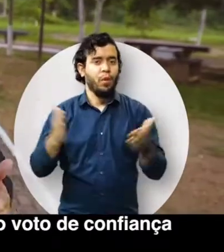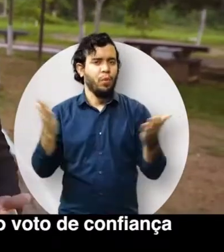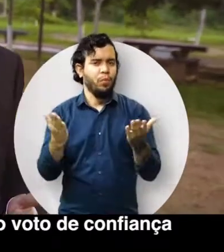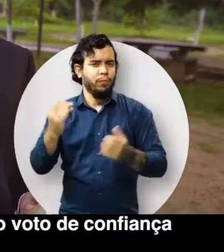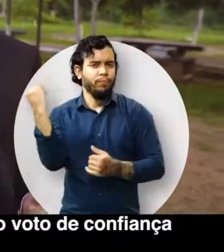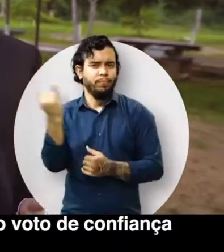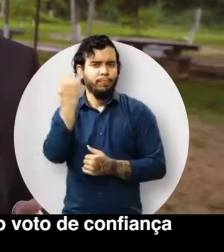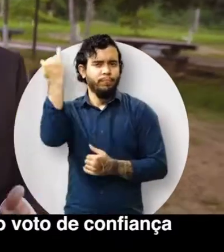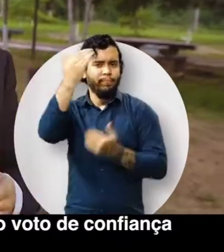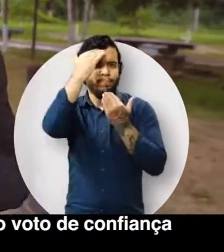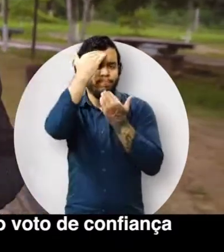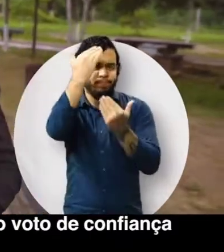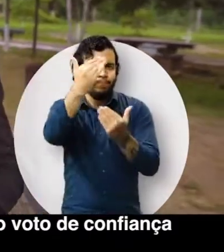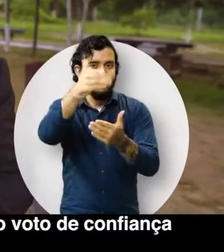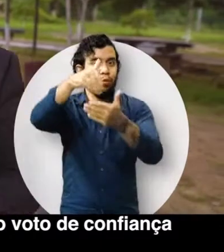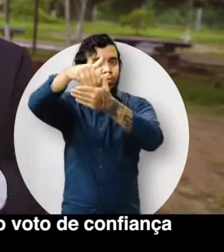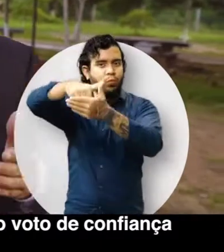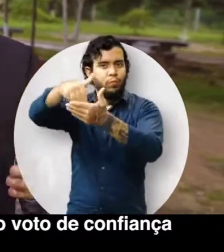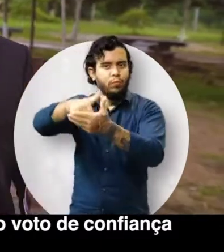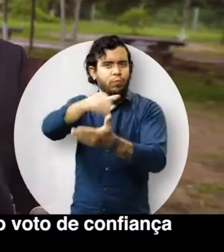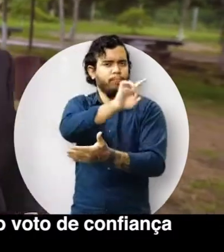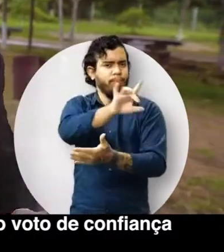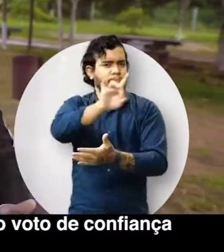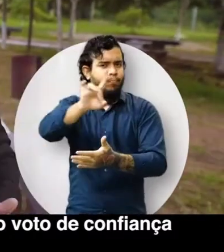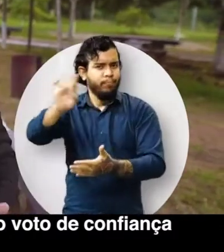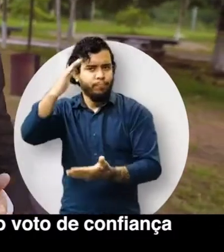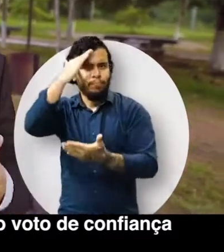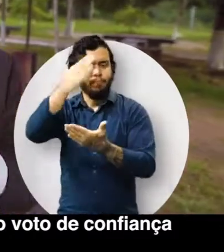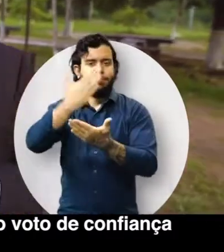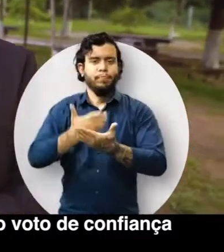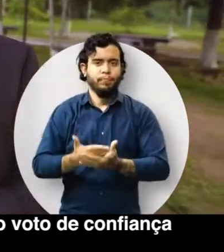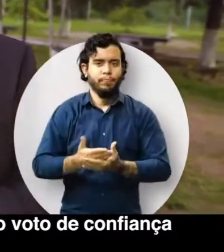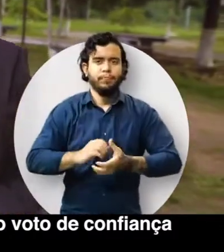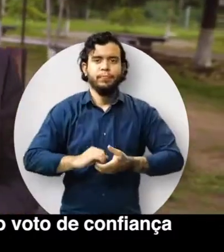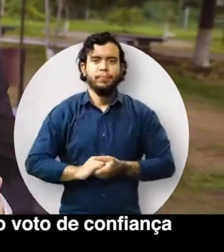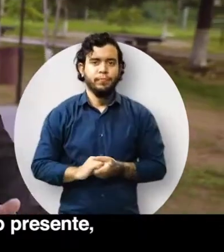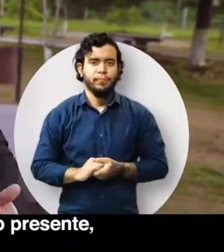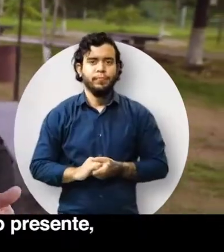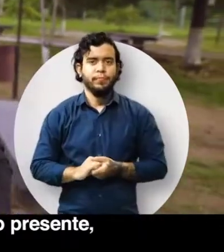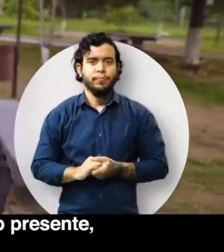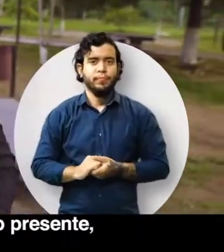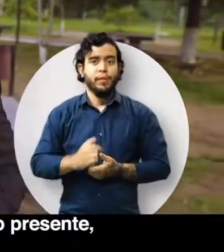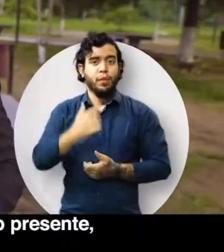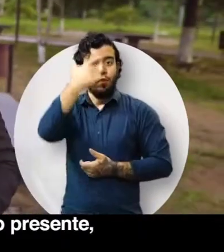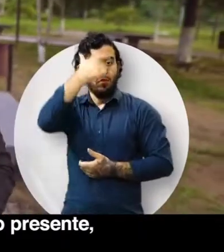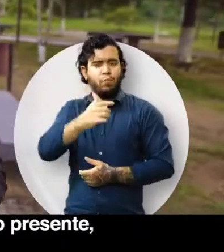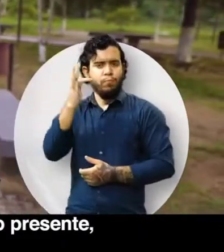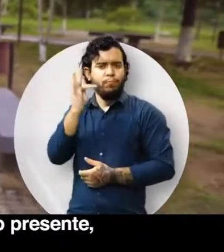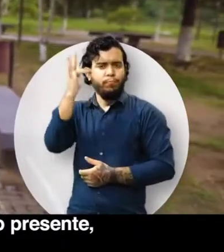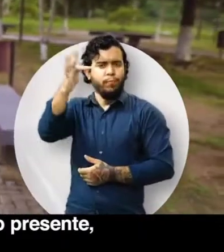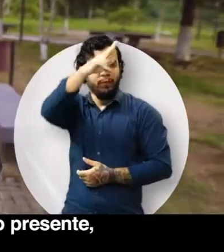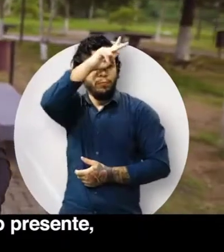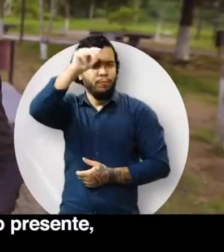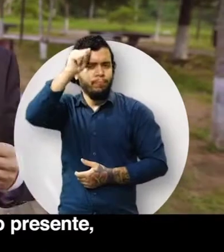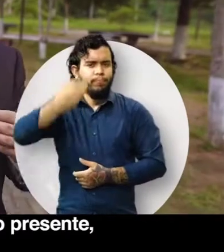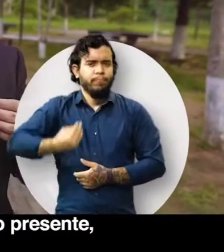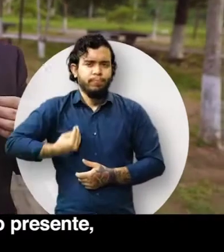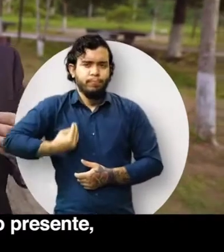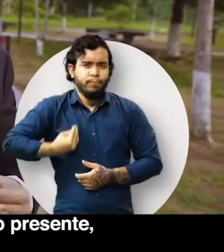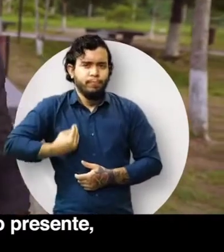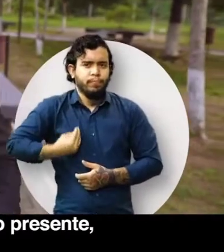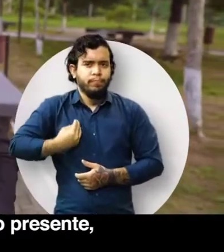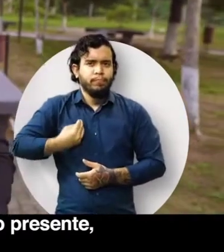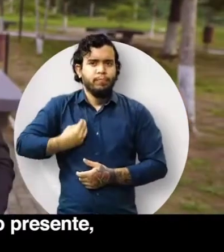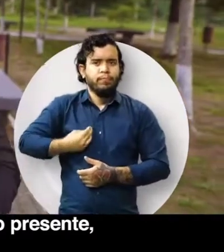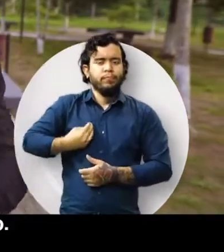Neste momento, é importante nós agradecermos o voto de confiança de cada um de vocês. Eu serei um